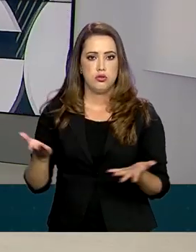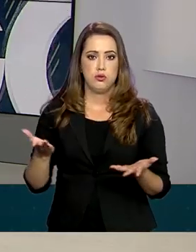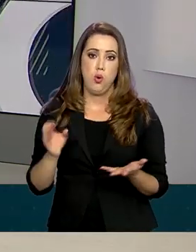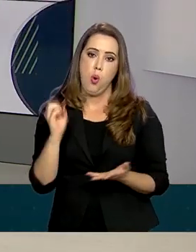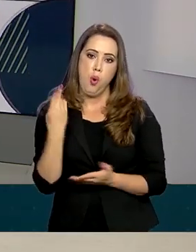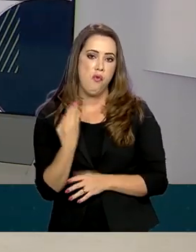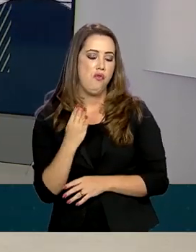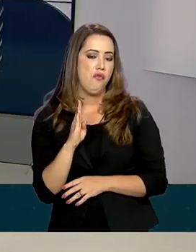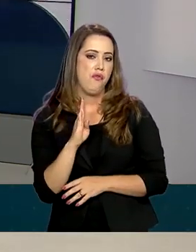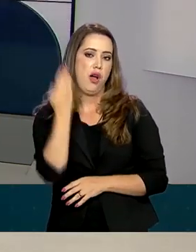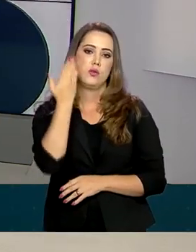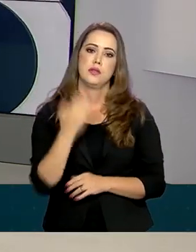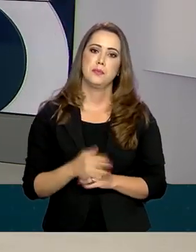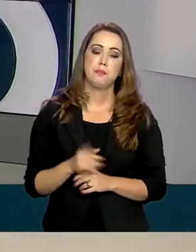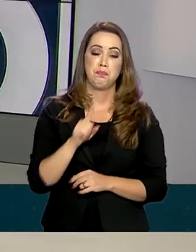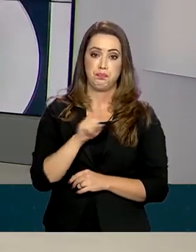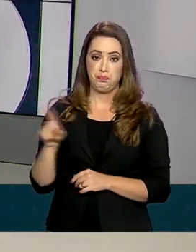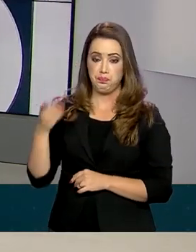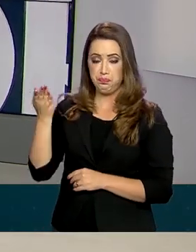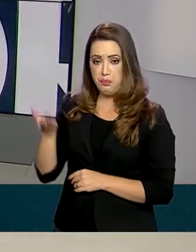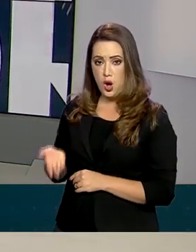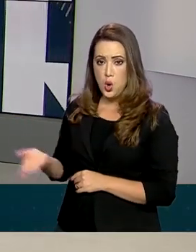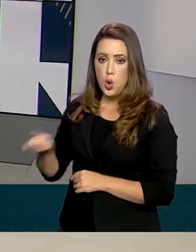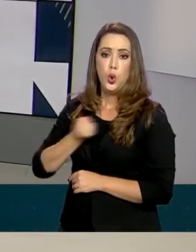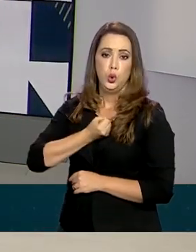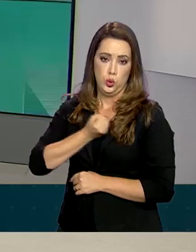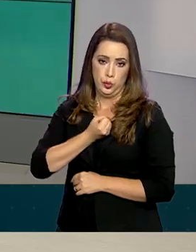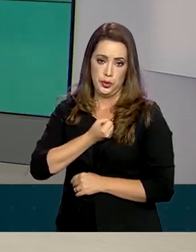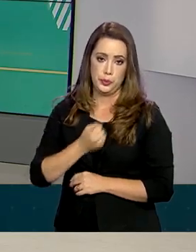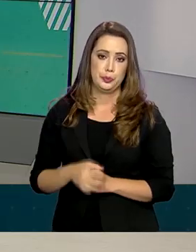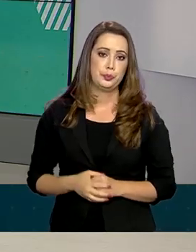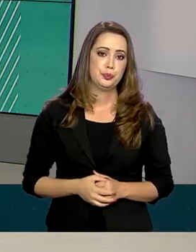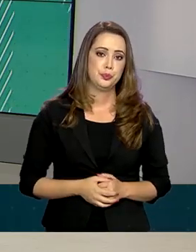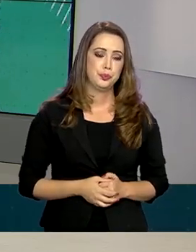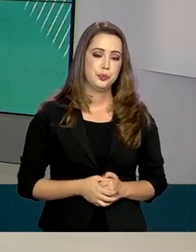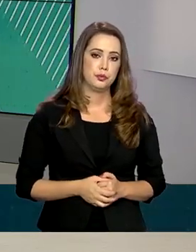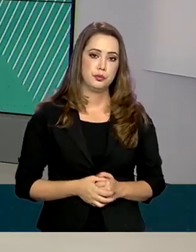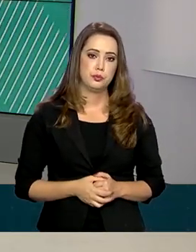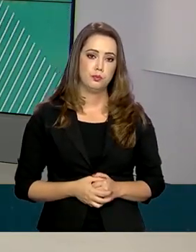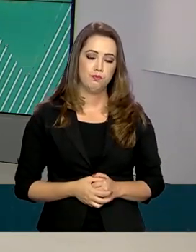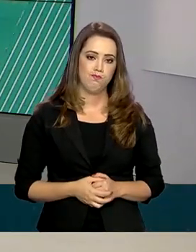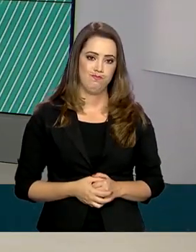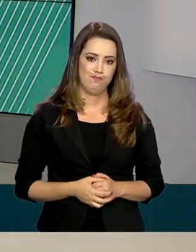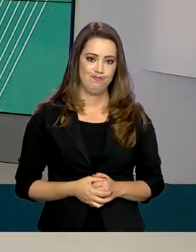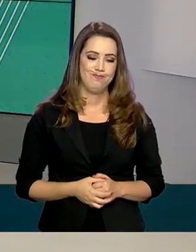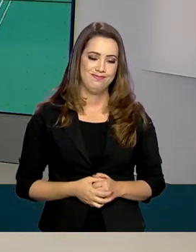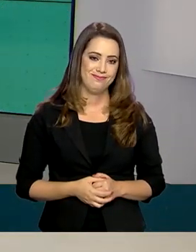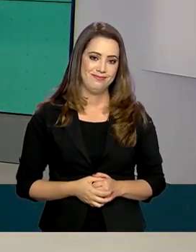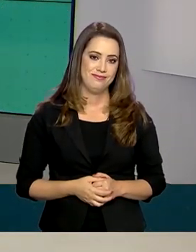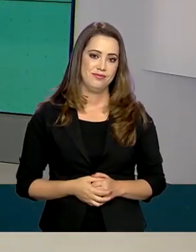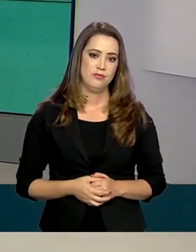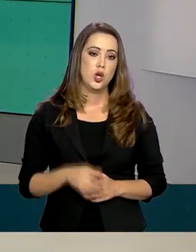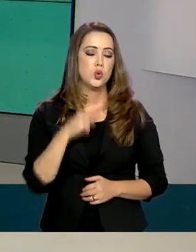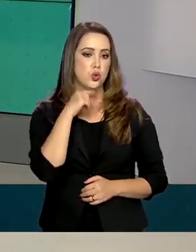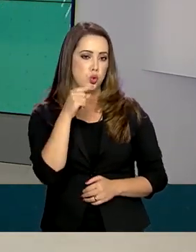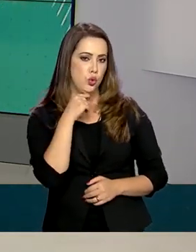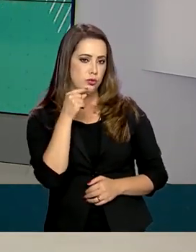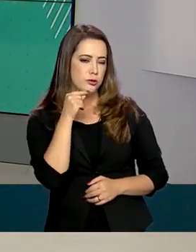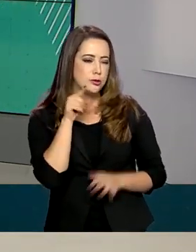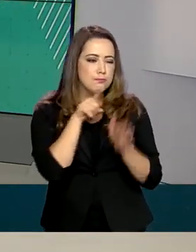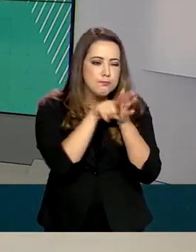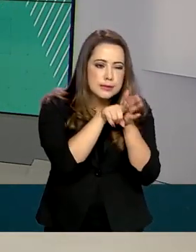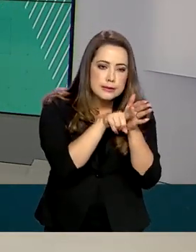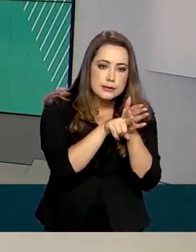falsa. Anote aí, 619-9289-4640. As dúvidas são